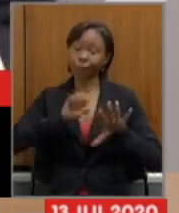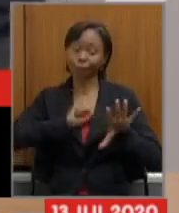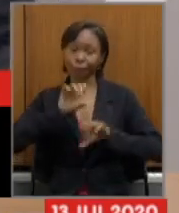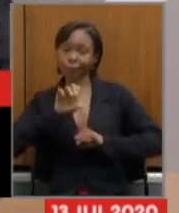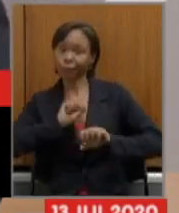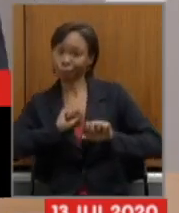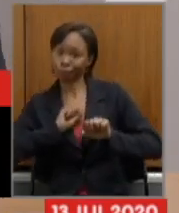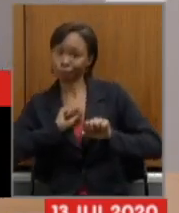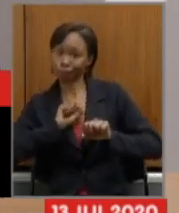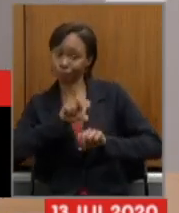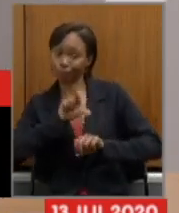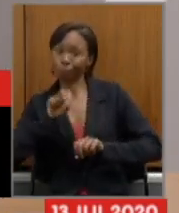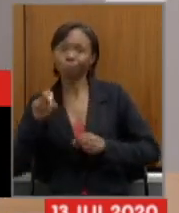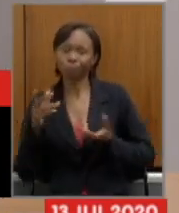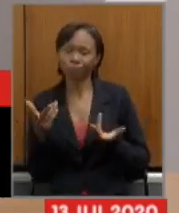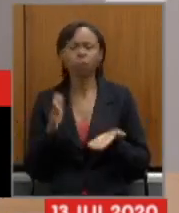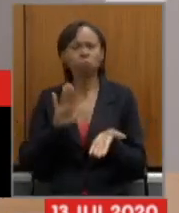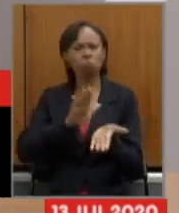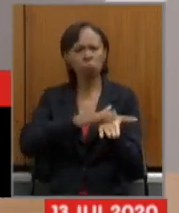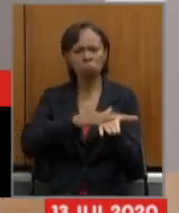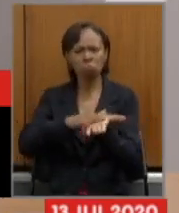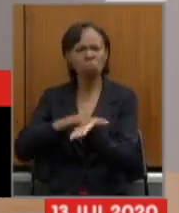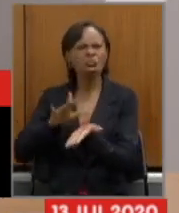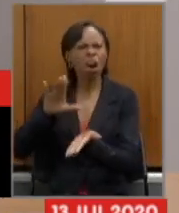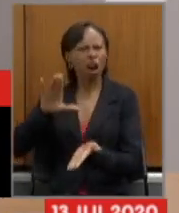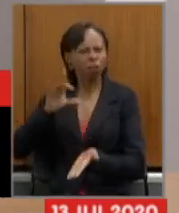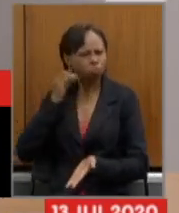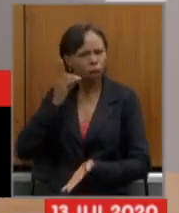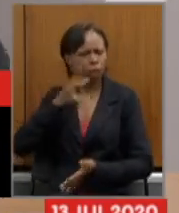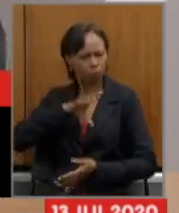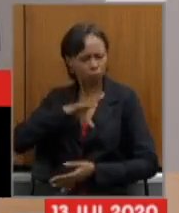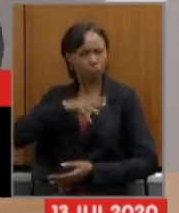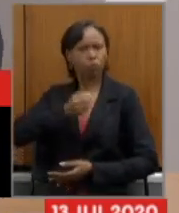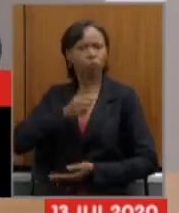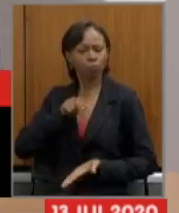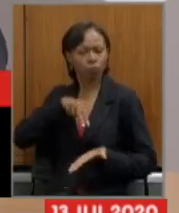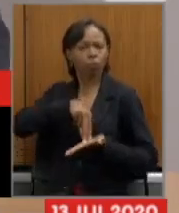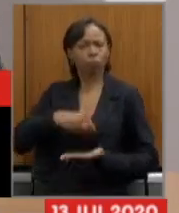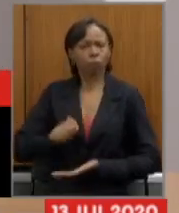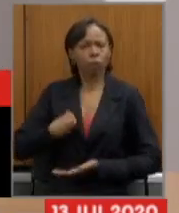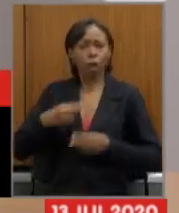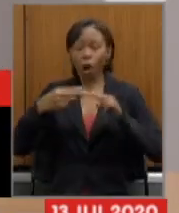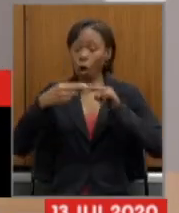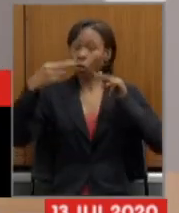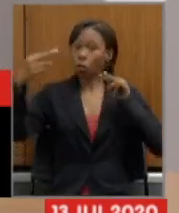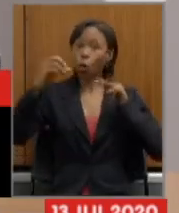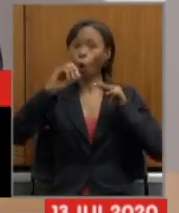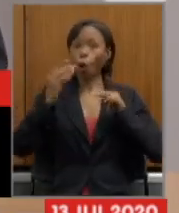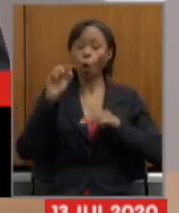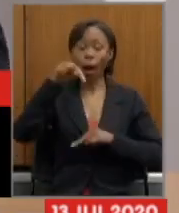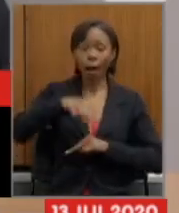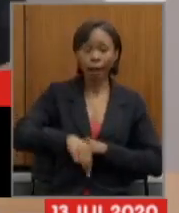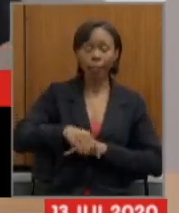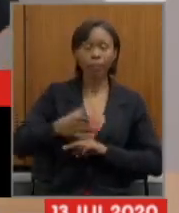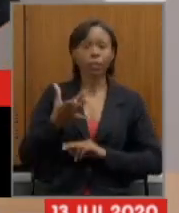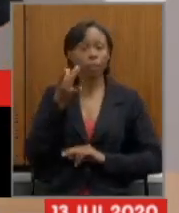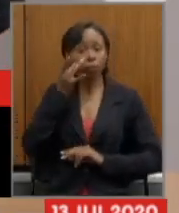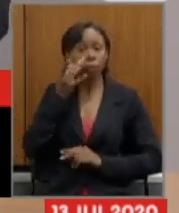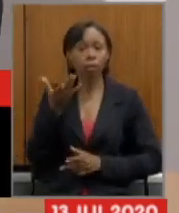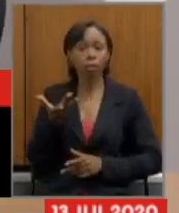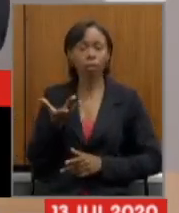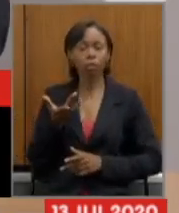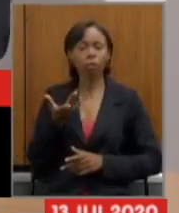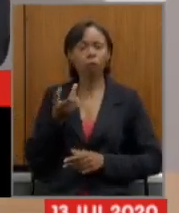eu quero aqui é parabenizar os deputados e deputadas pela coragem de estarem participando remotamente ou aqui da discussão de um projeto que é